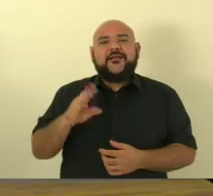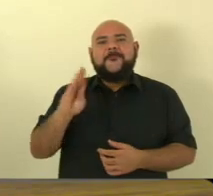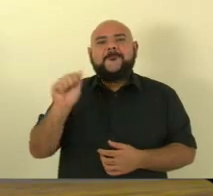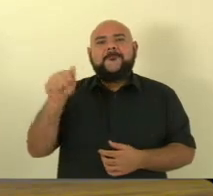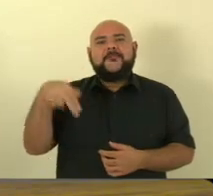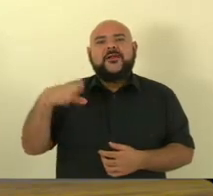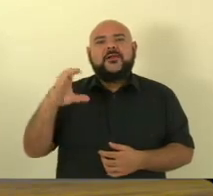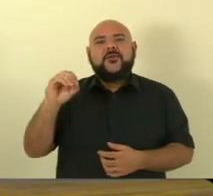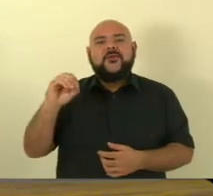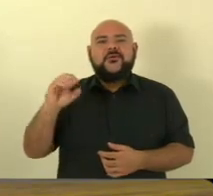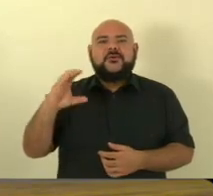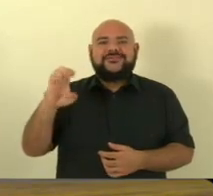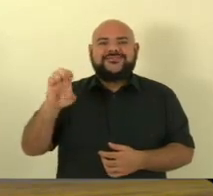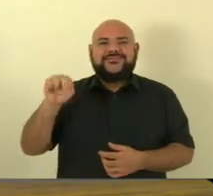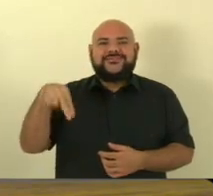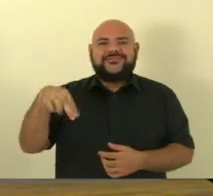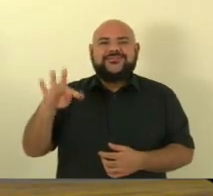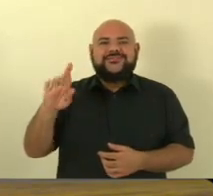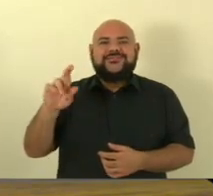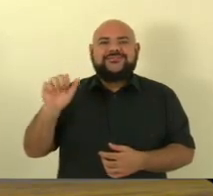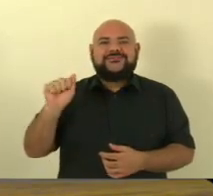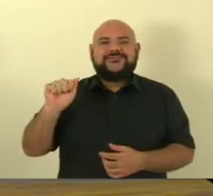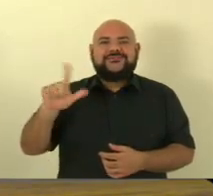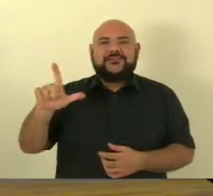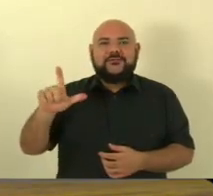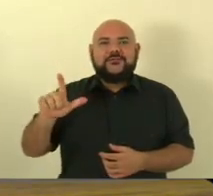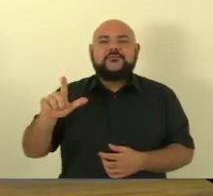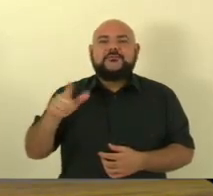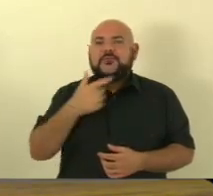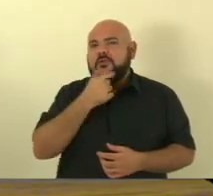atacados do nosso país.